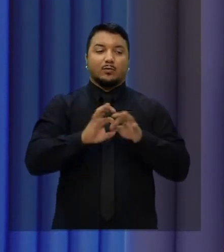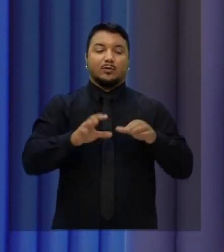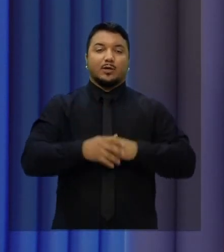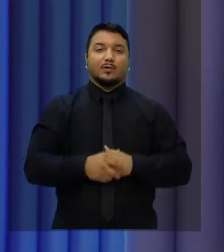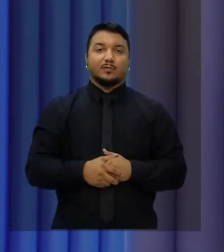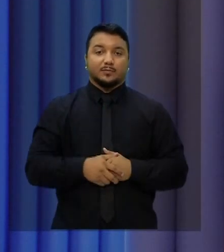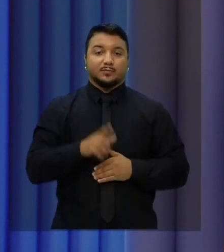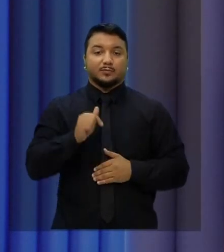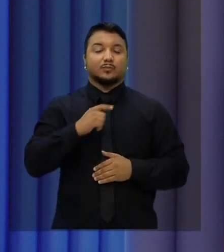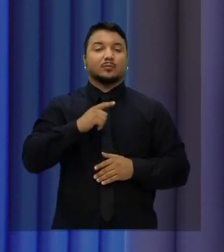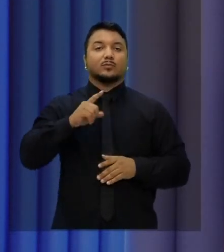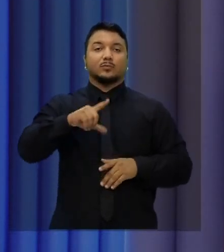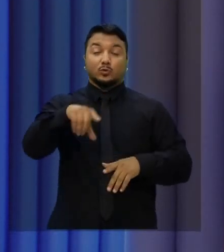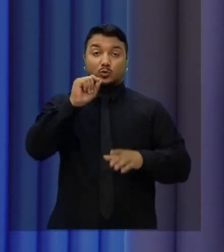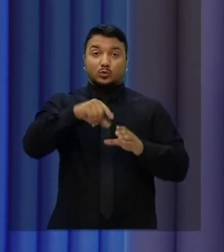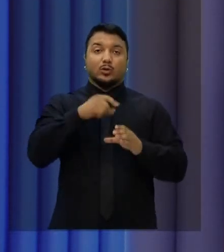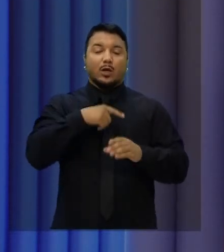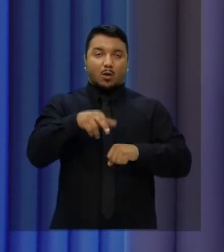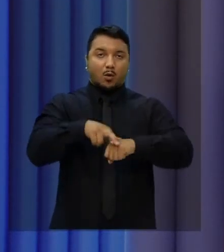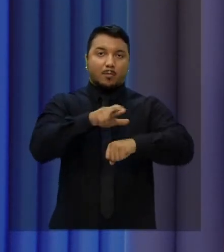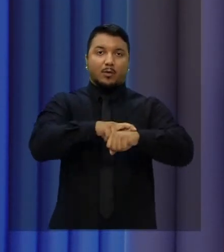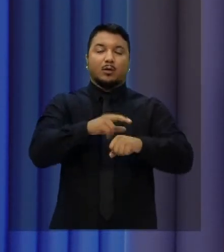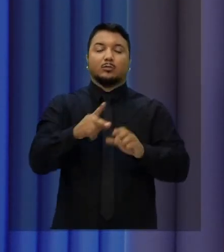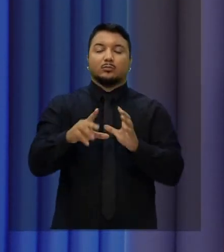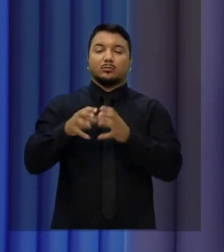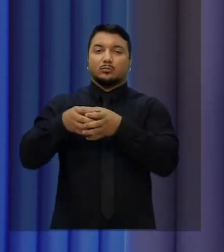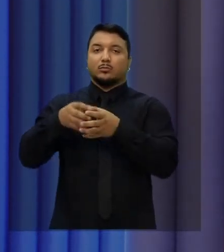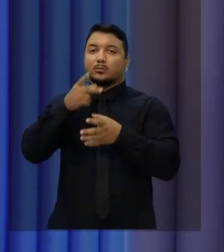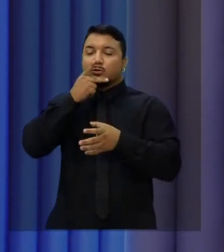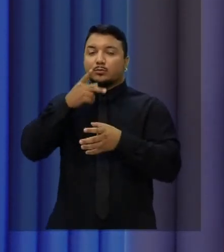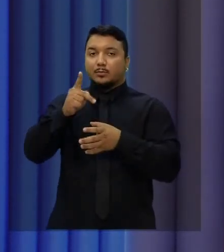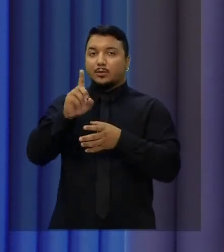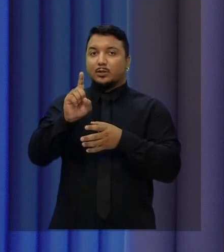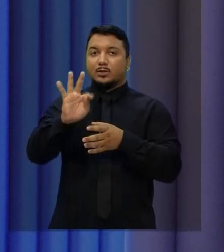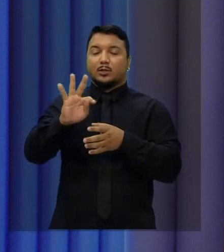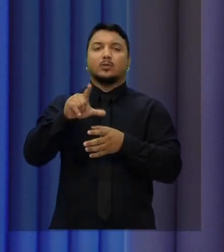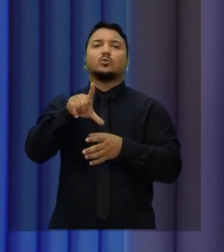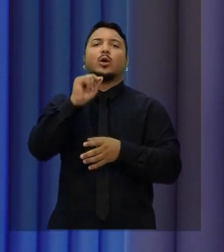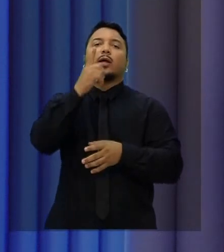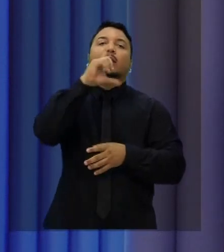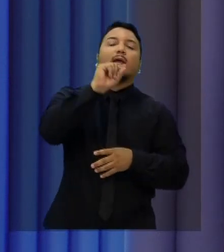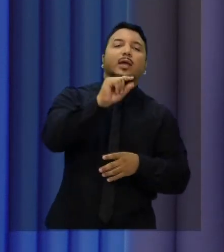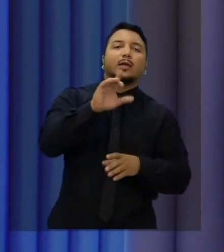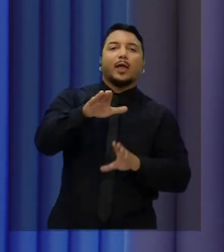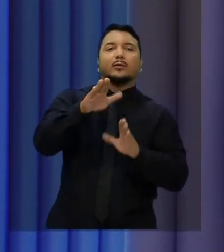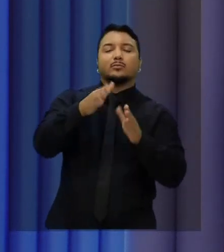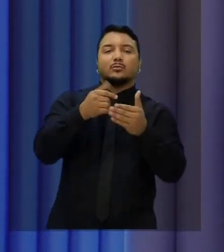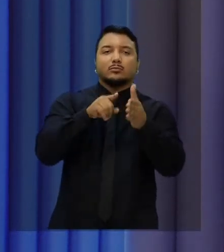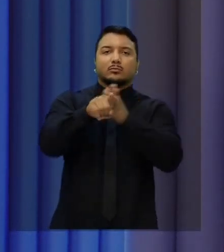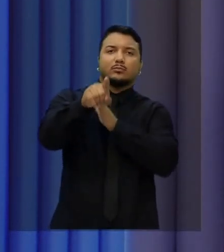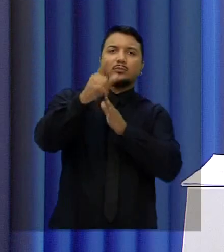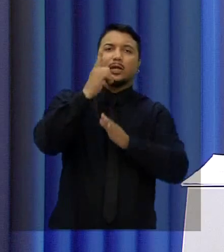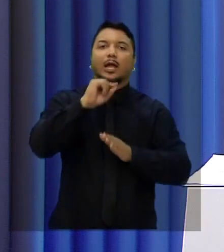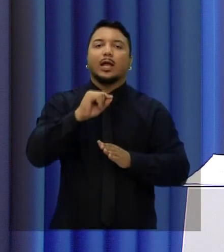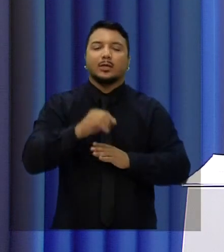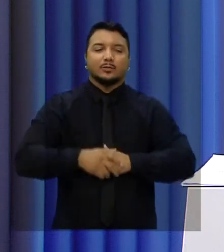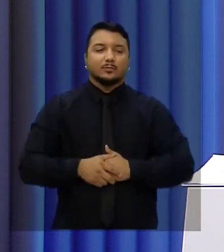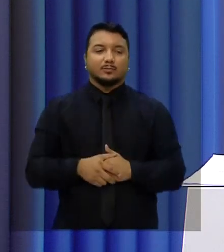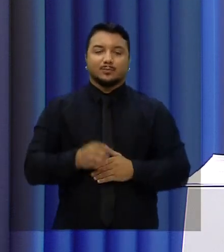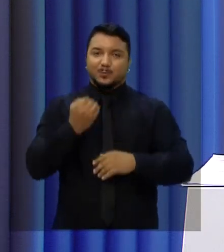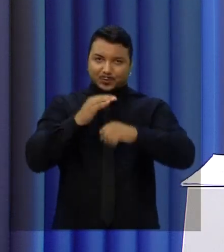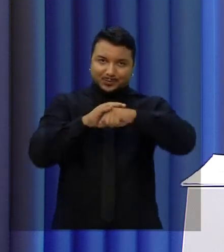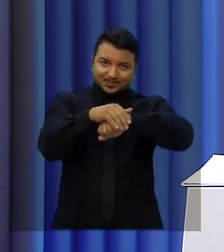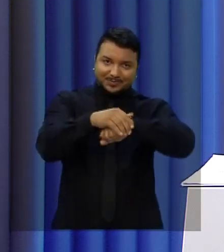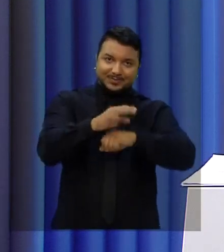acordo com o sorteio é o candidato Roberto Cláudio, do PDT. Candidato, quem o senhor escolhe, então, para fazer a primeira pergunta? Boa noite,